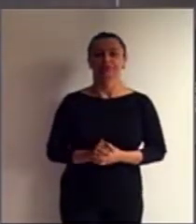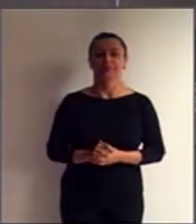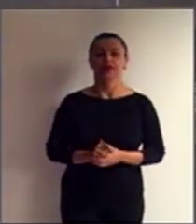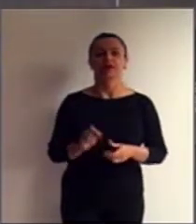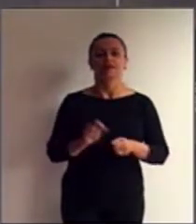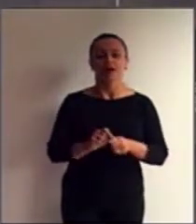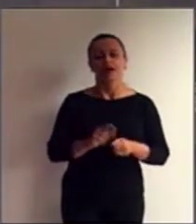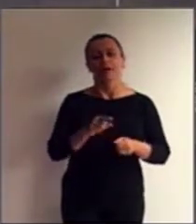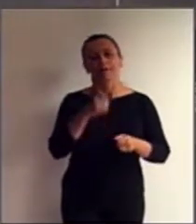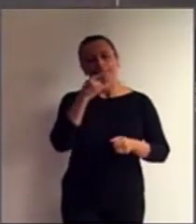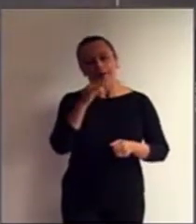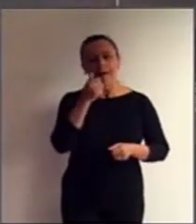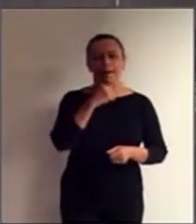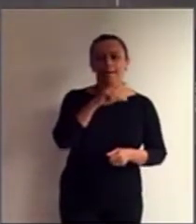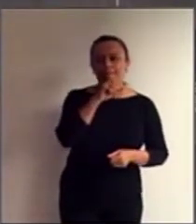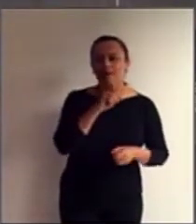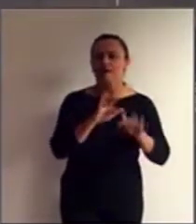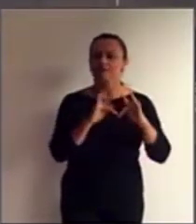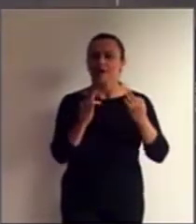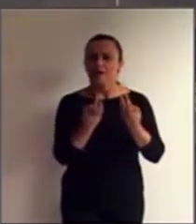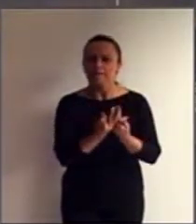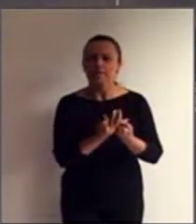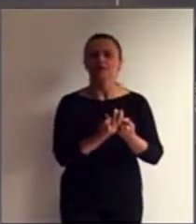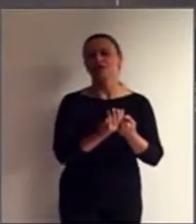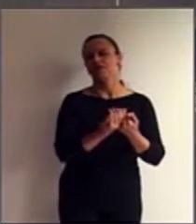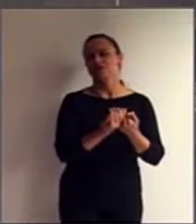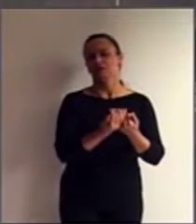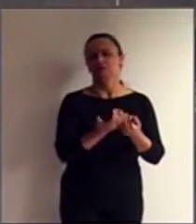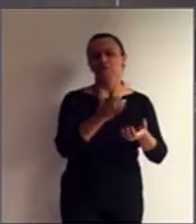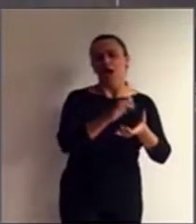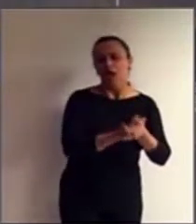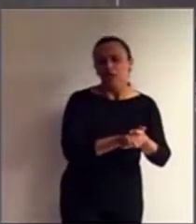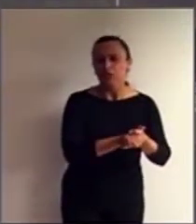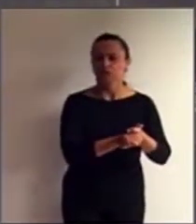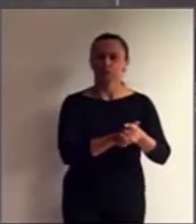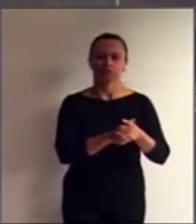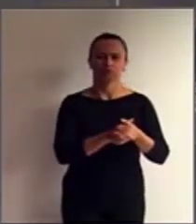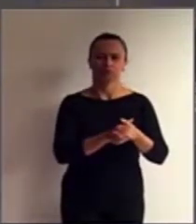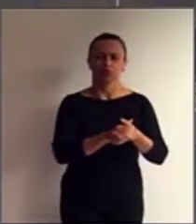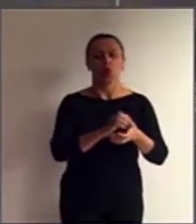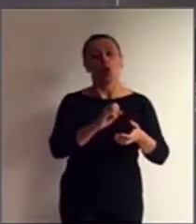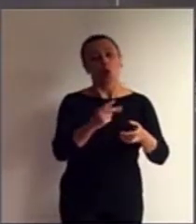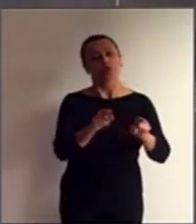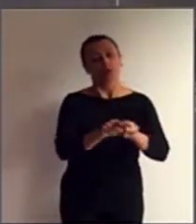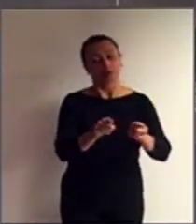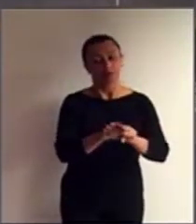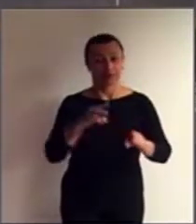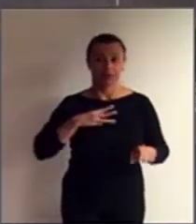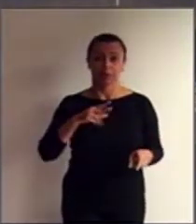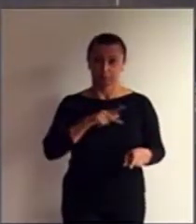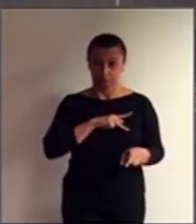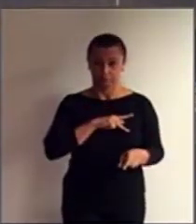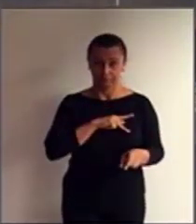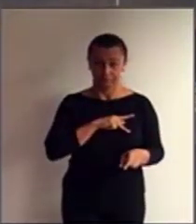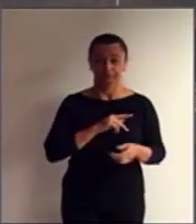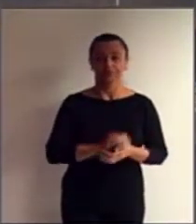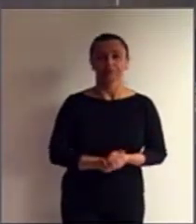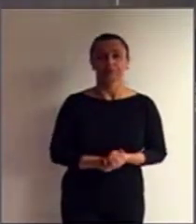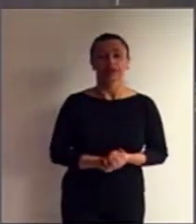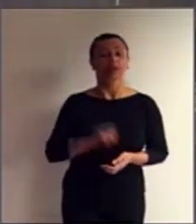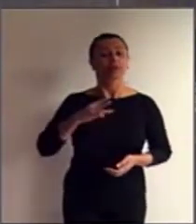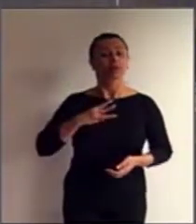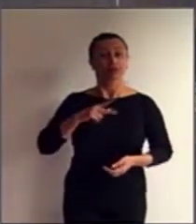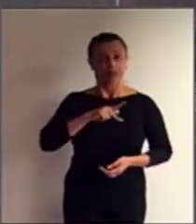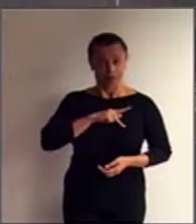pais, cônjuge, companheiro, parentes próximos ou ainda pelo Ministério Público. O Ministério